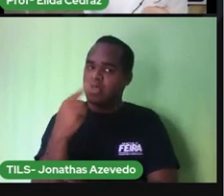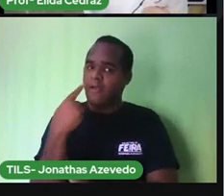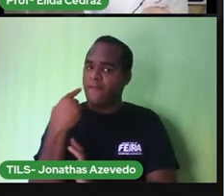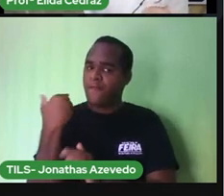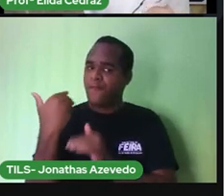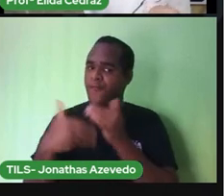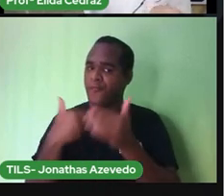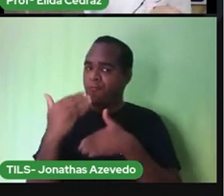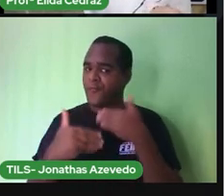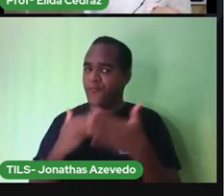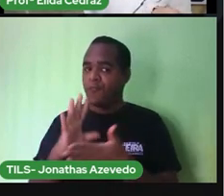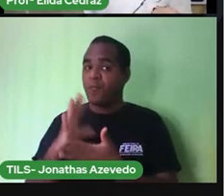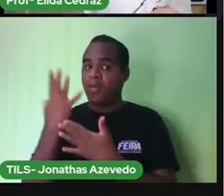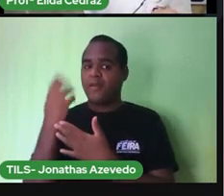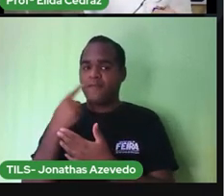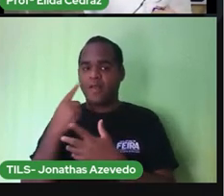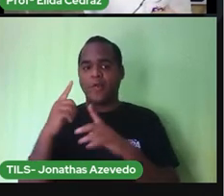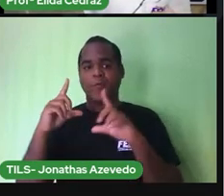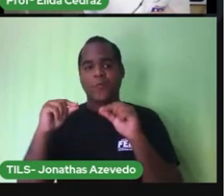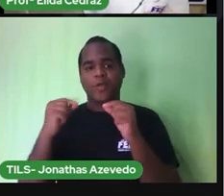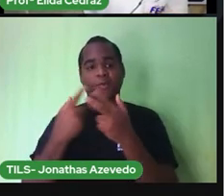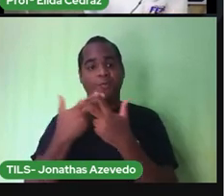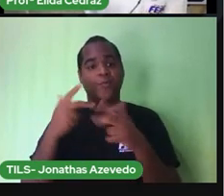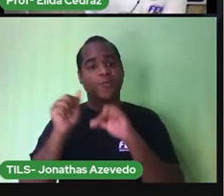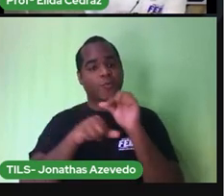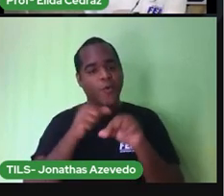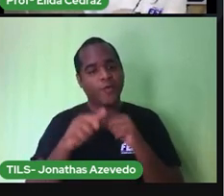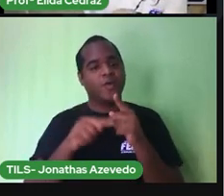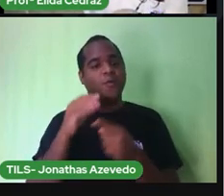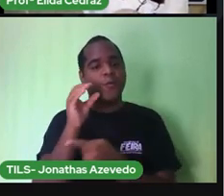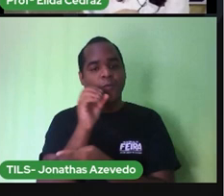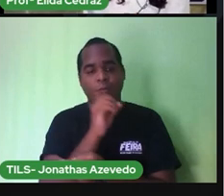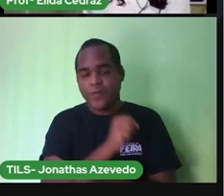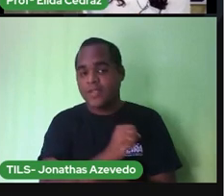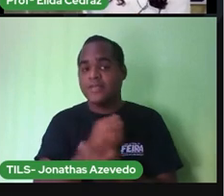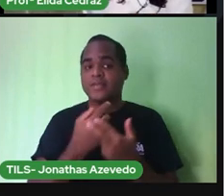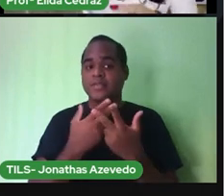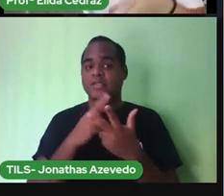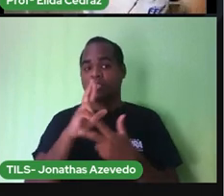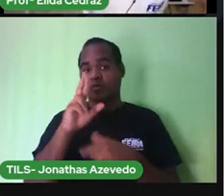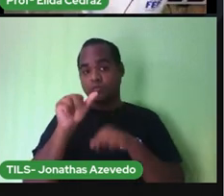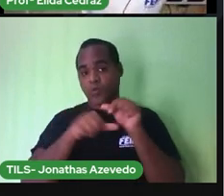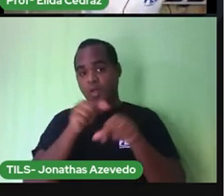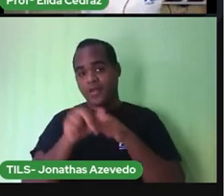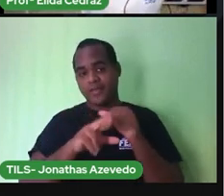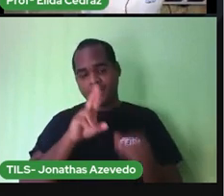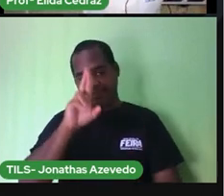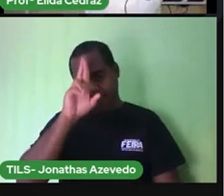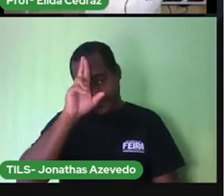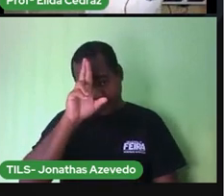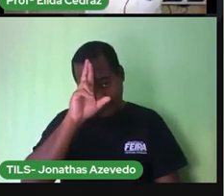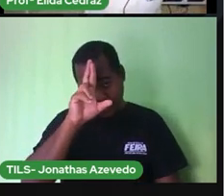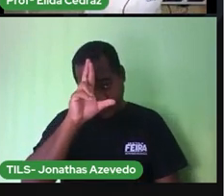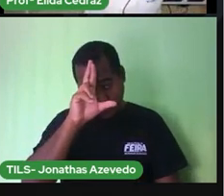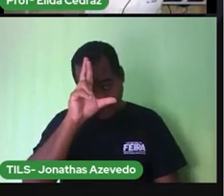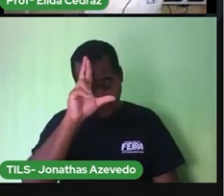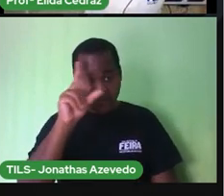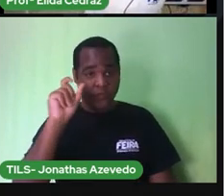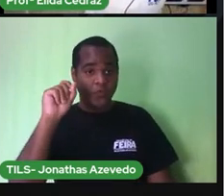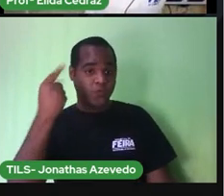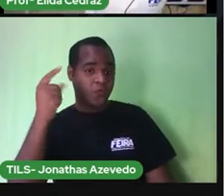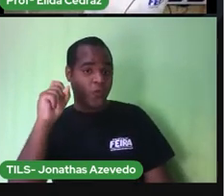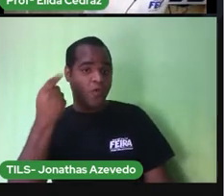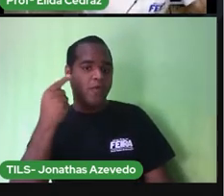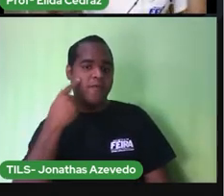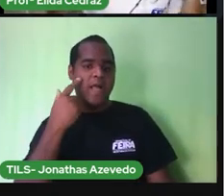aumentando a sua claridade, o seu calor. Meio dia, o sol está bem assim em cima